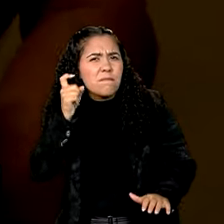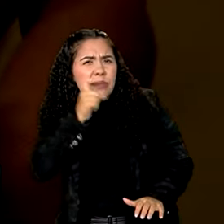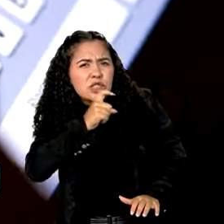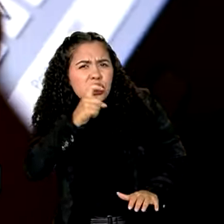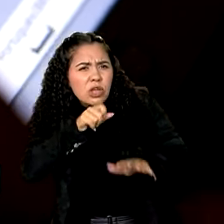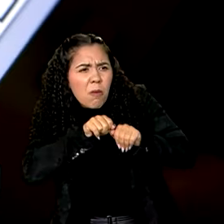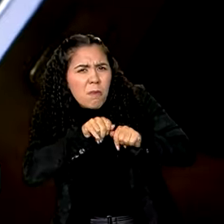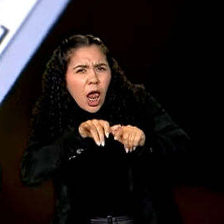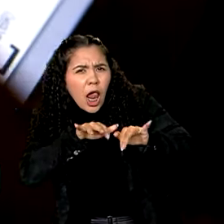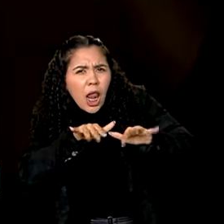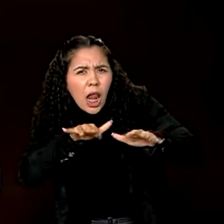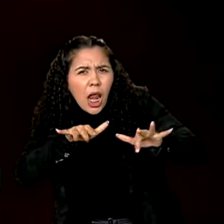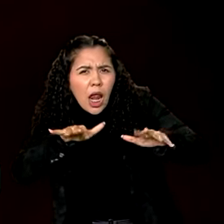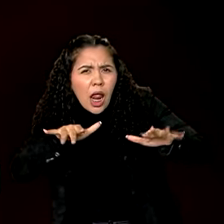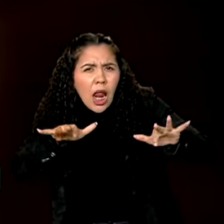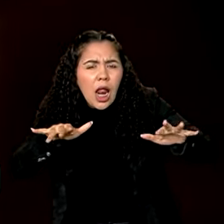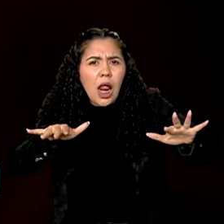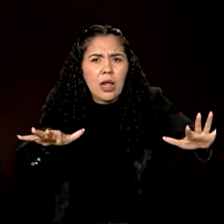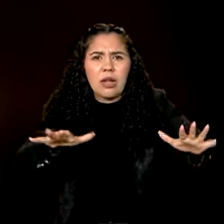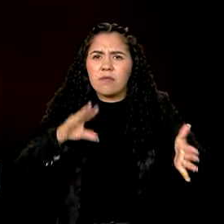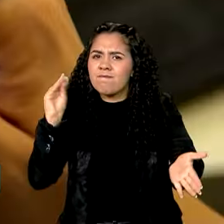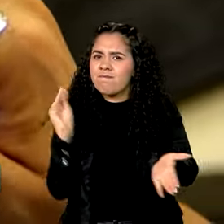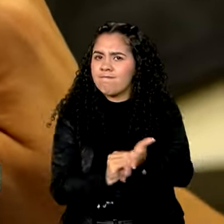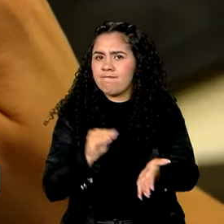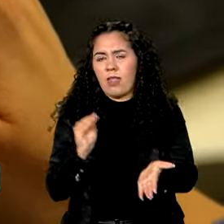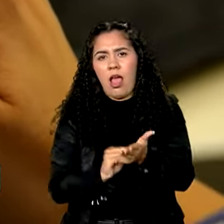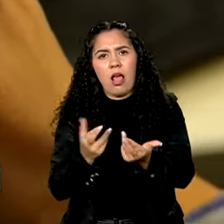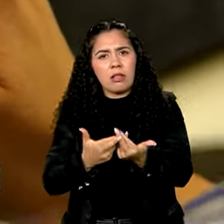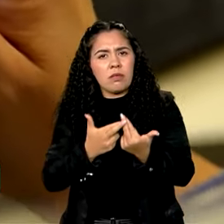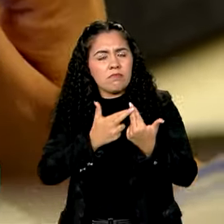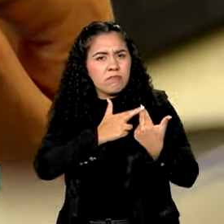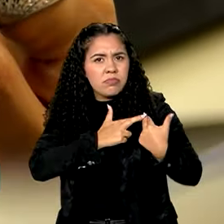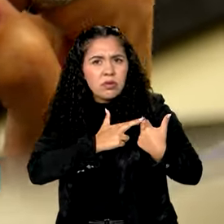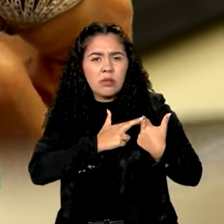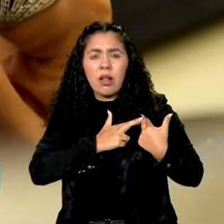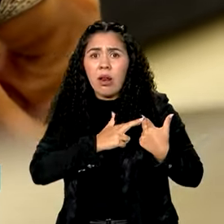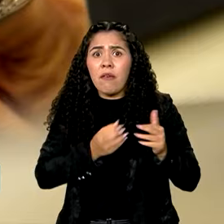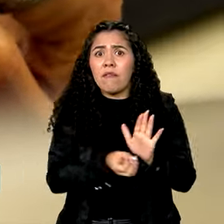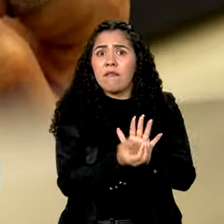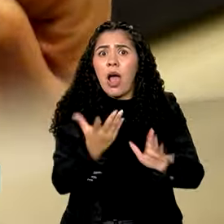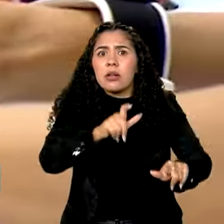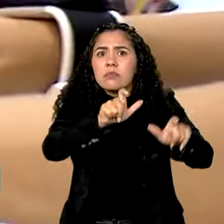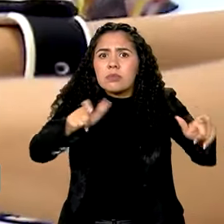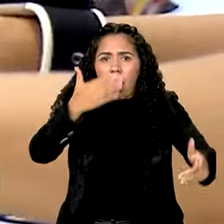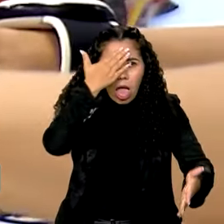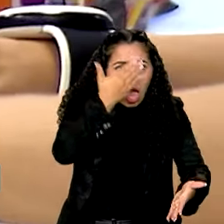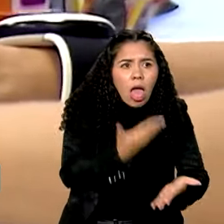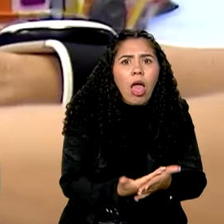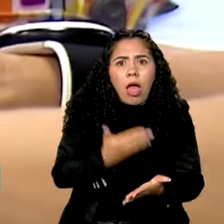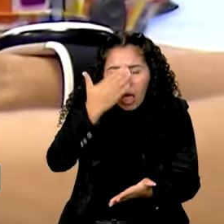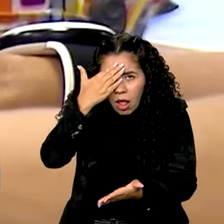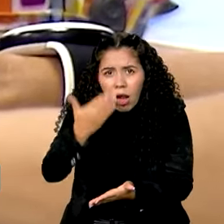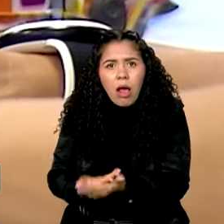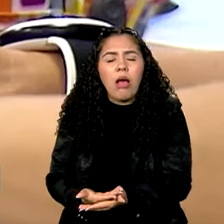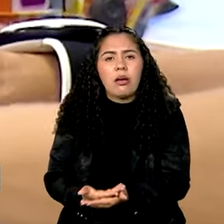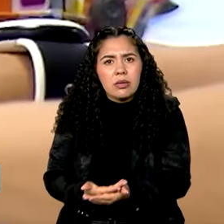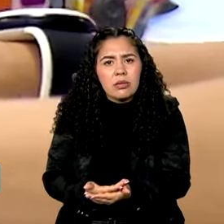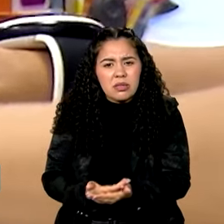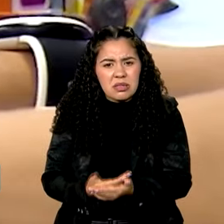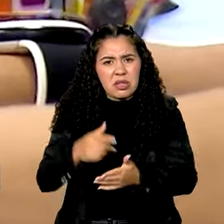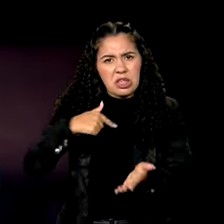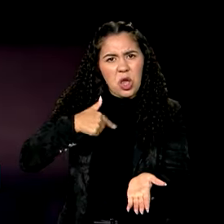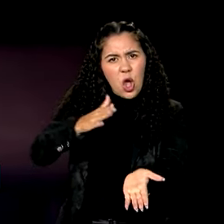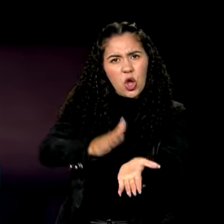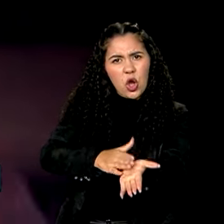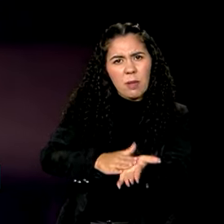rapidez e irresponsabilidade tem feito muita gente acreditar numa possível cobrança de